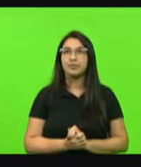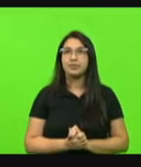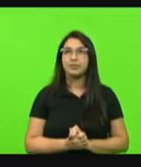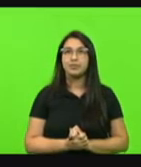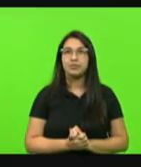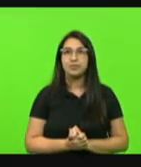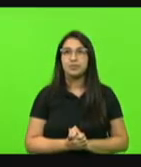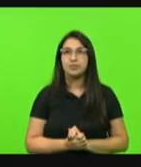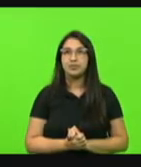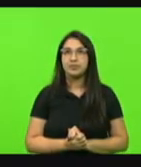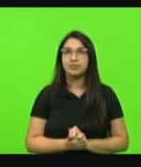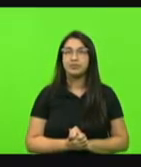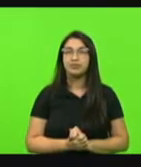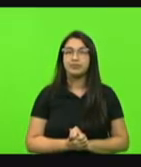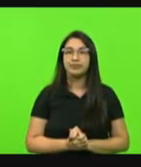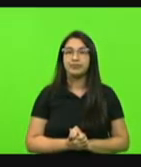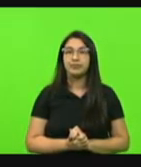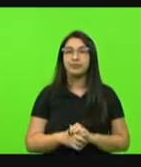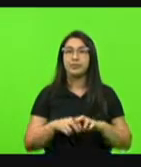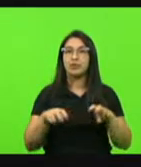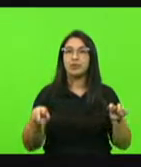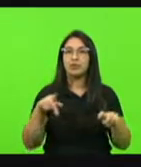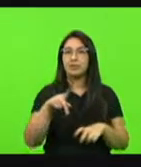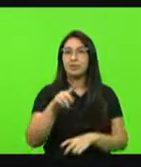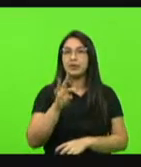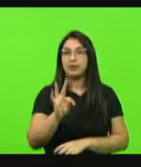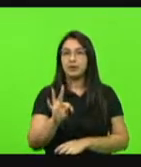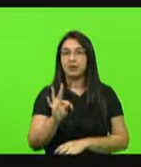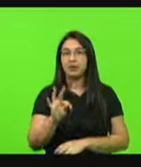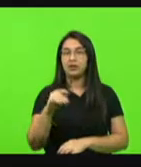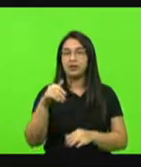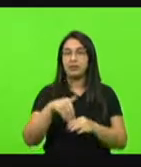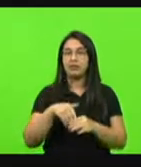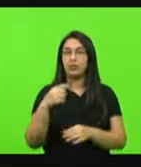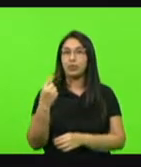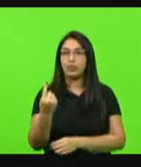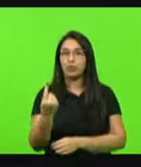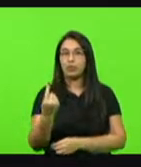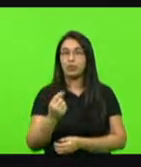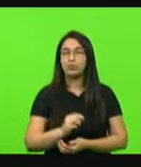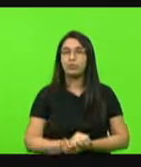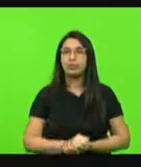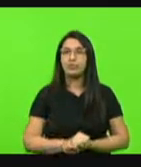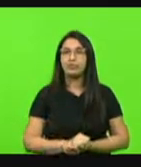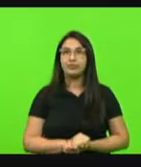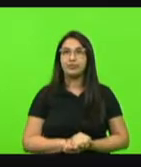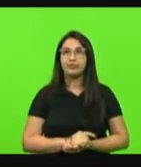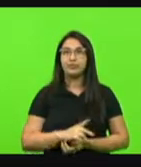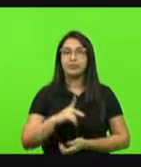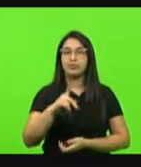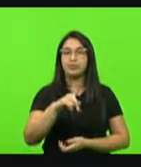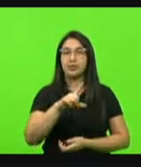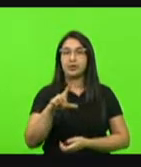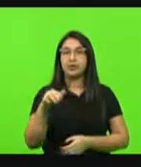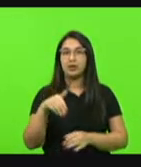Bancada do Partido dos Trabalhadores também em manutenção do veto 1. PL voto 1, senhor presidente.